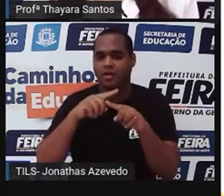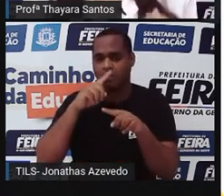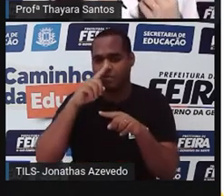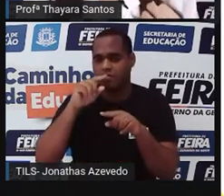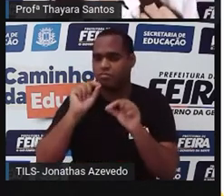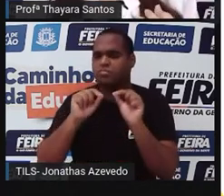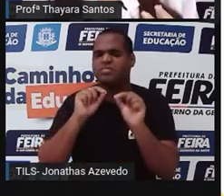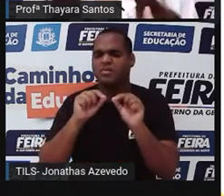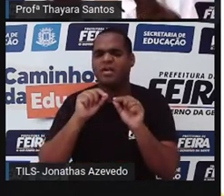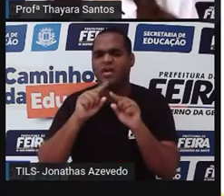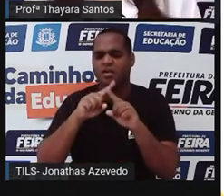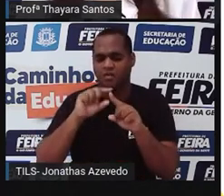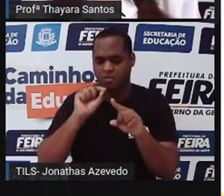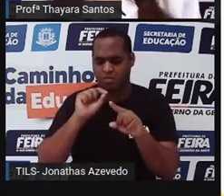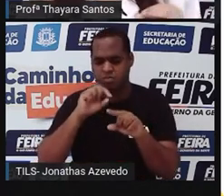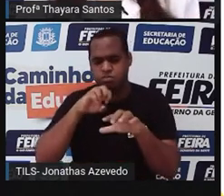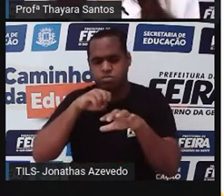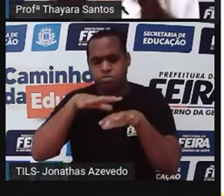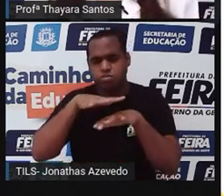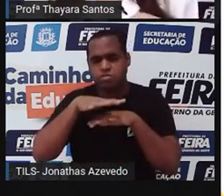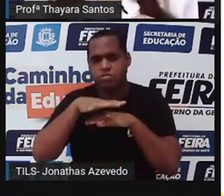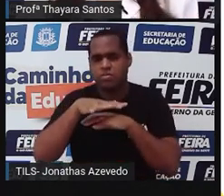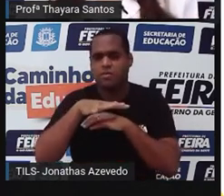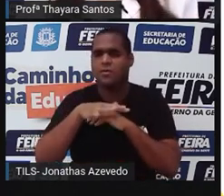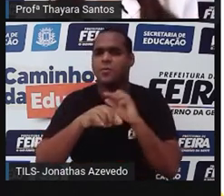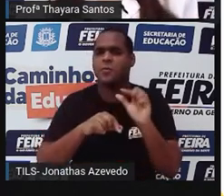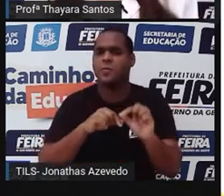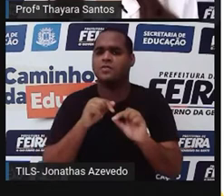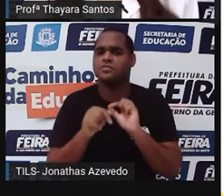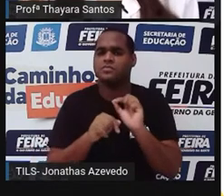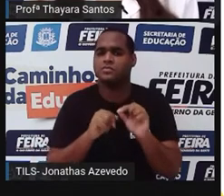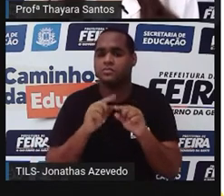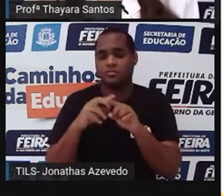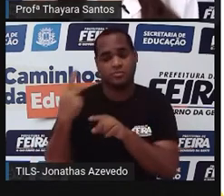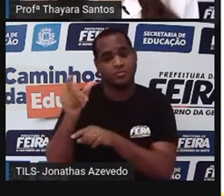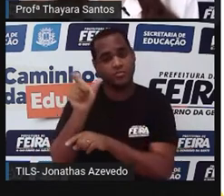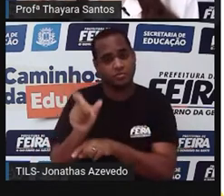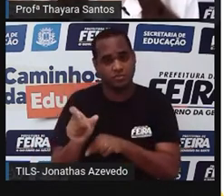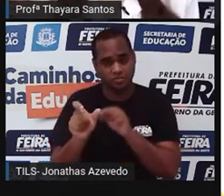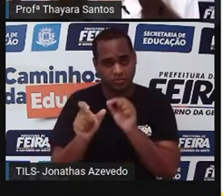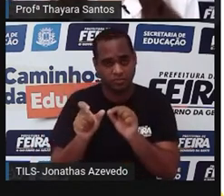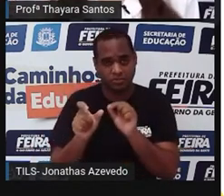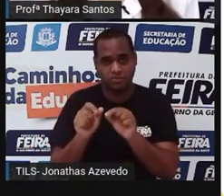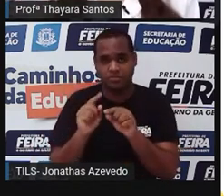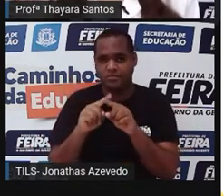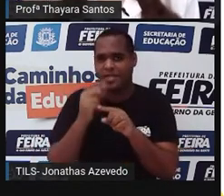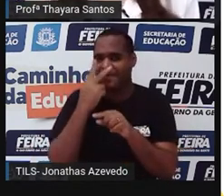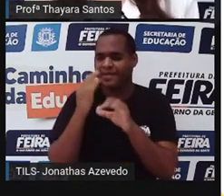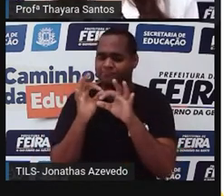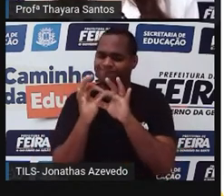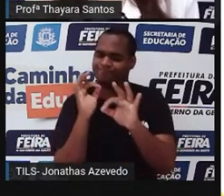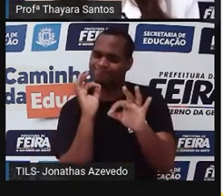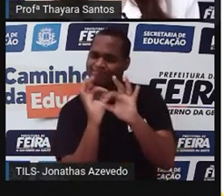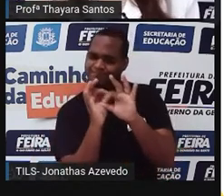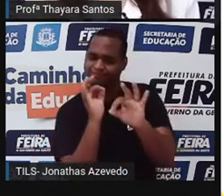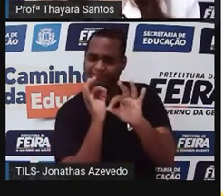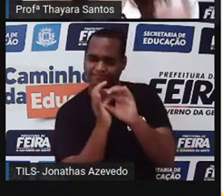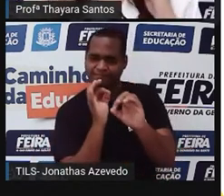propulsão. O que é isso? É uma característica dela. Ela tem um sifão. Sabe